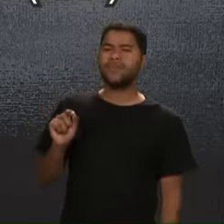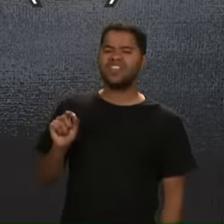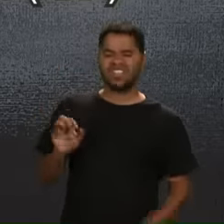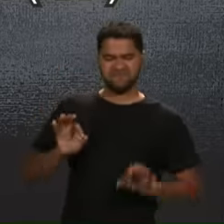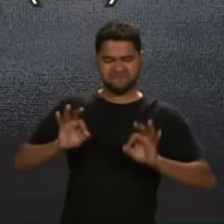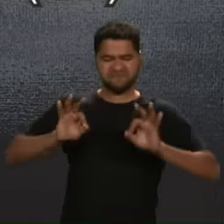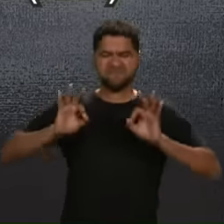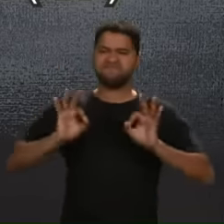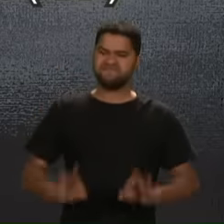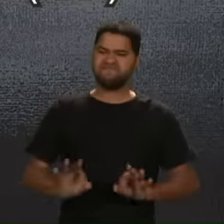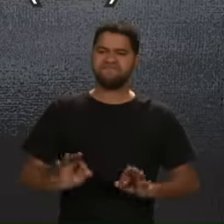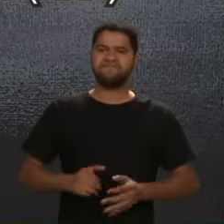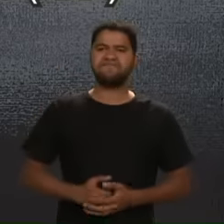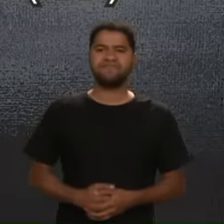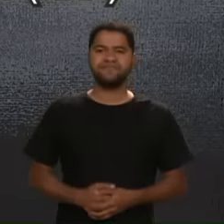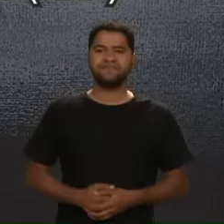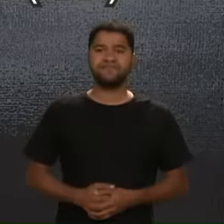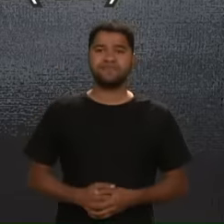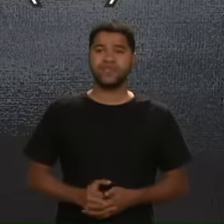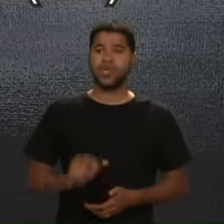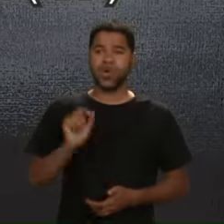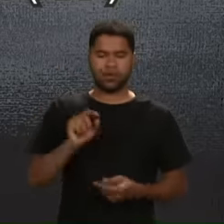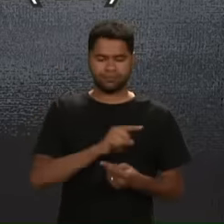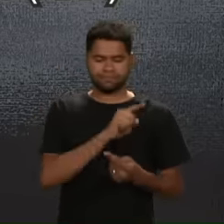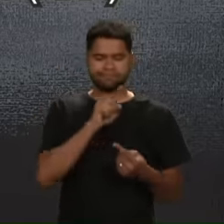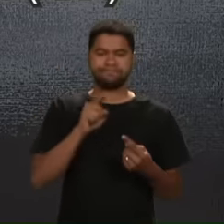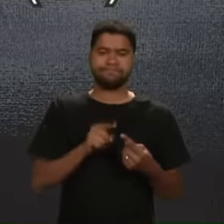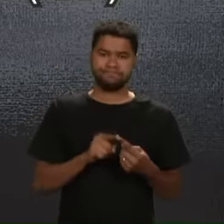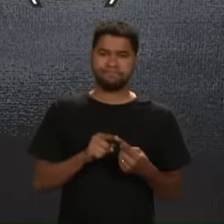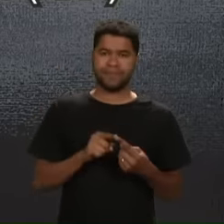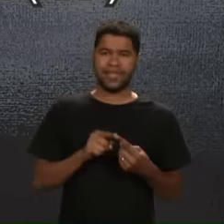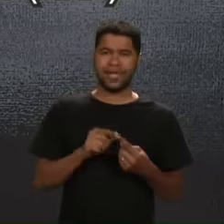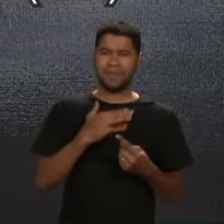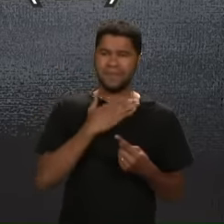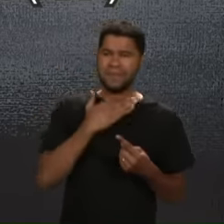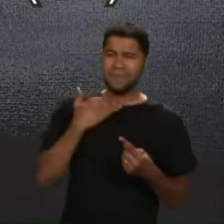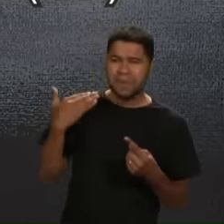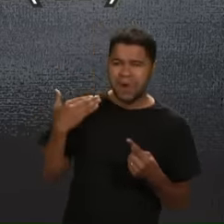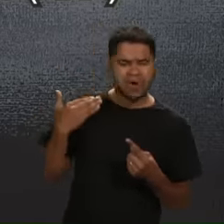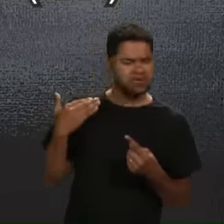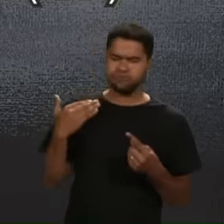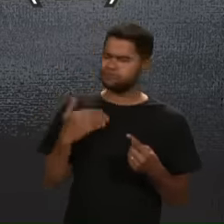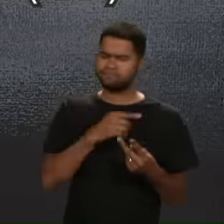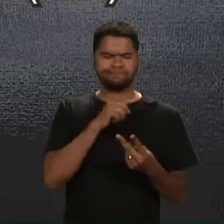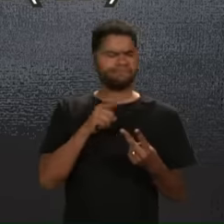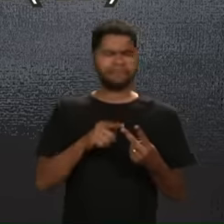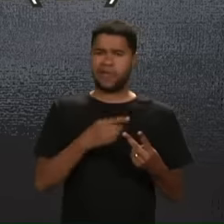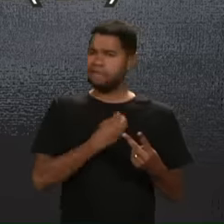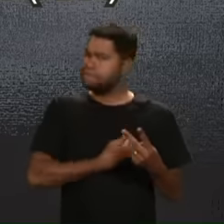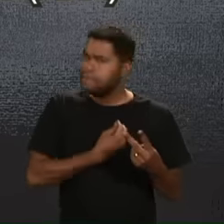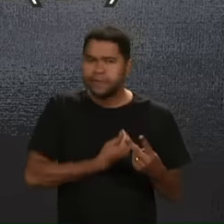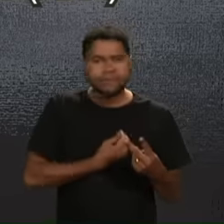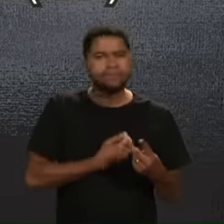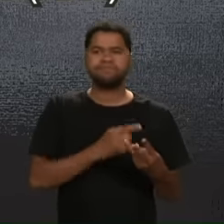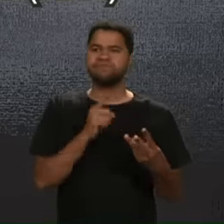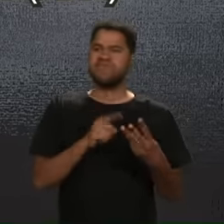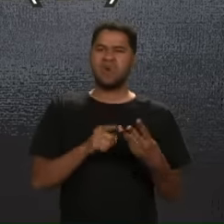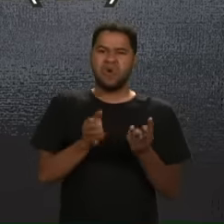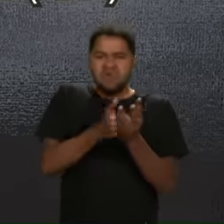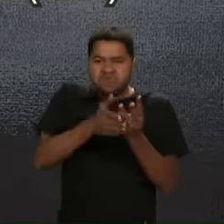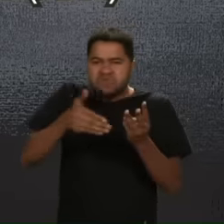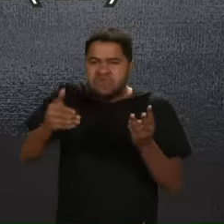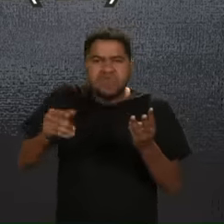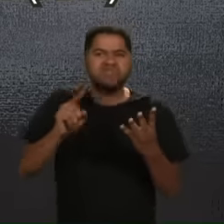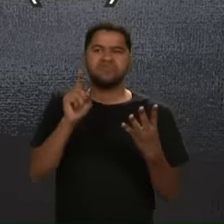Porque eu estou bem certo de que? Vamos falar? Nem a morte Nem a vida Nem